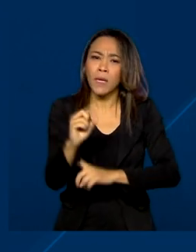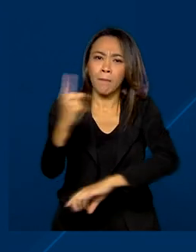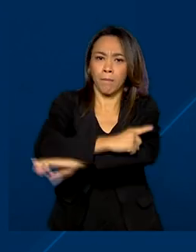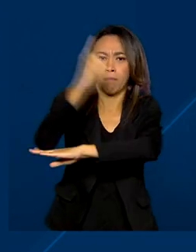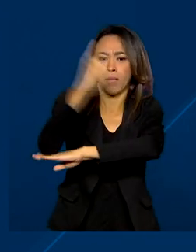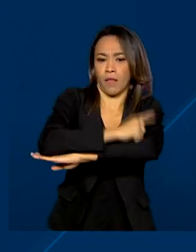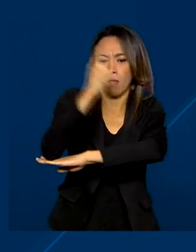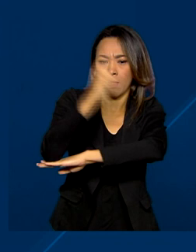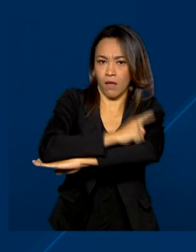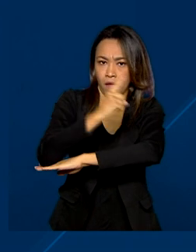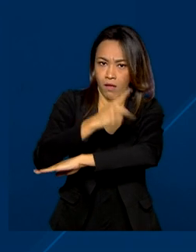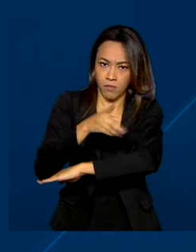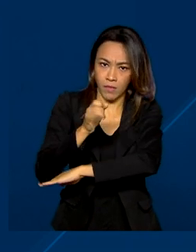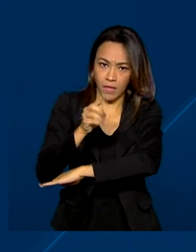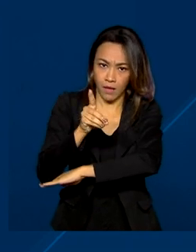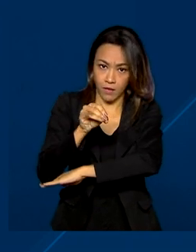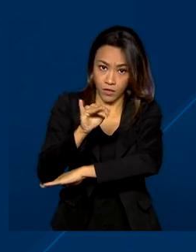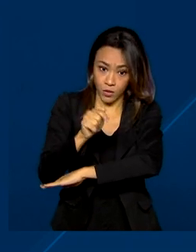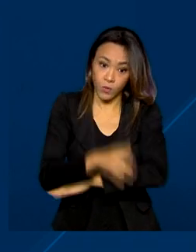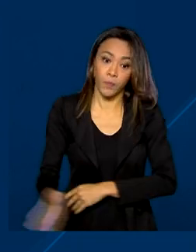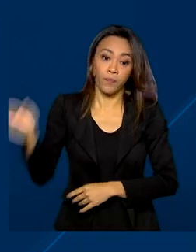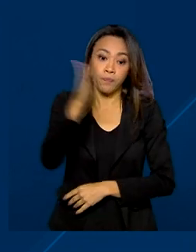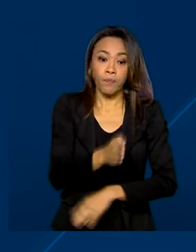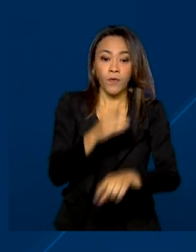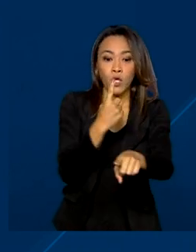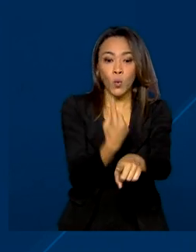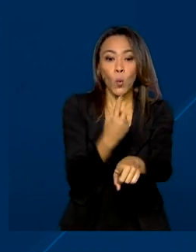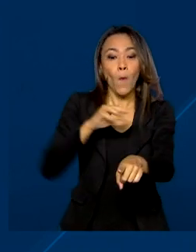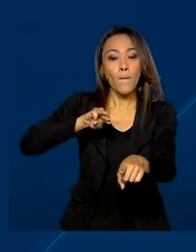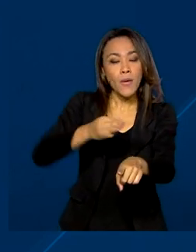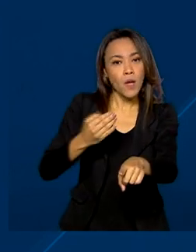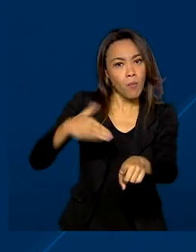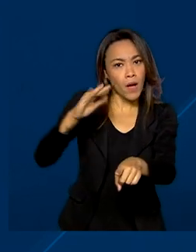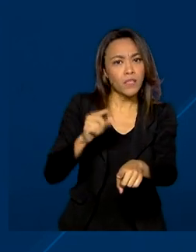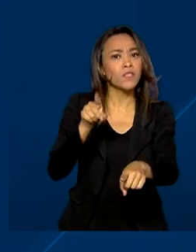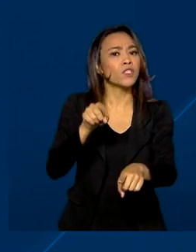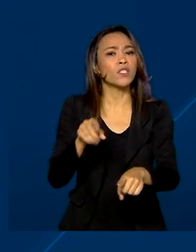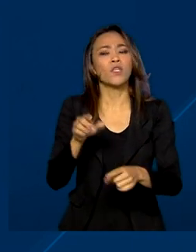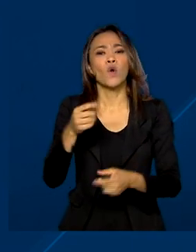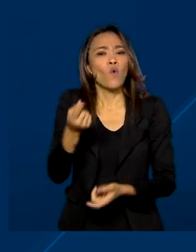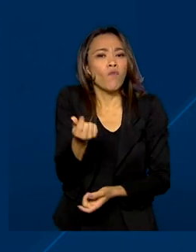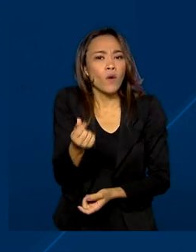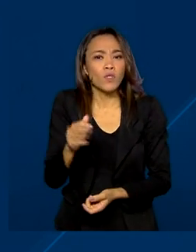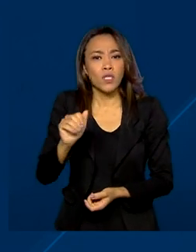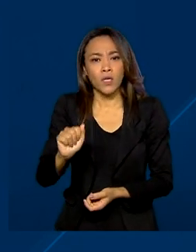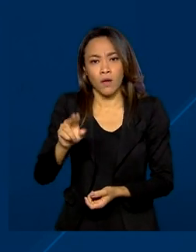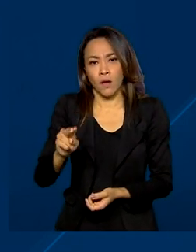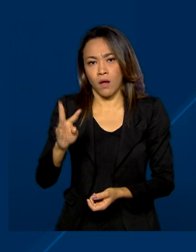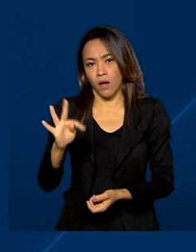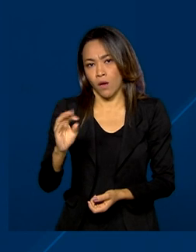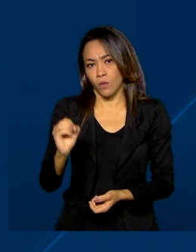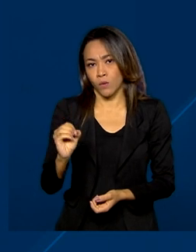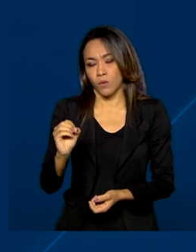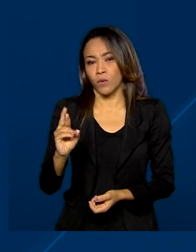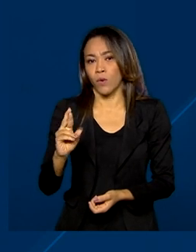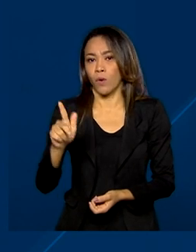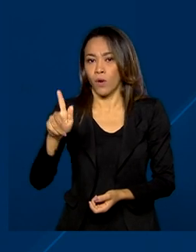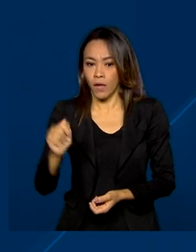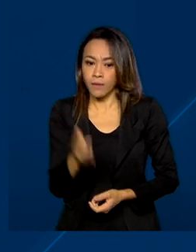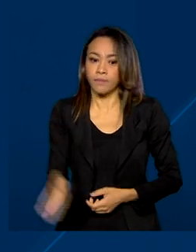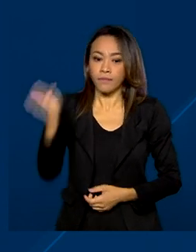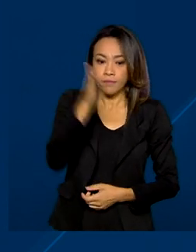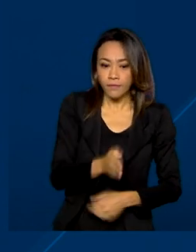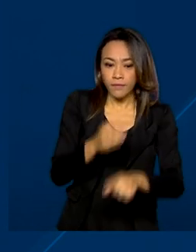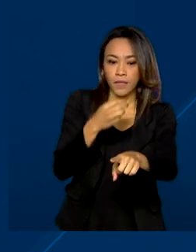,280,000,000 de valor de outorga, sendo que R$ 320,000,000